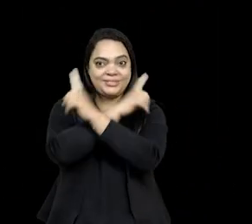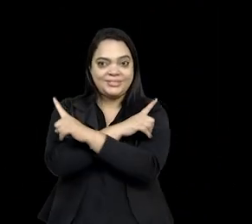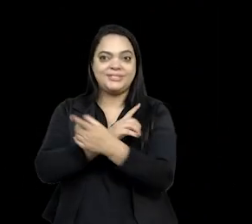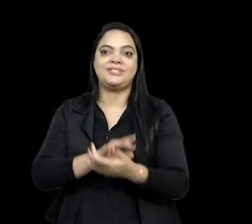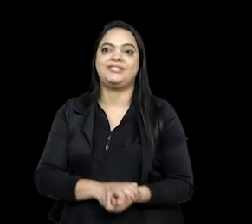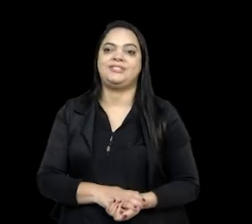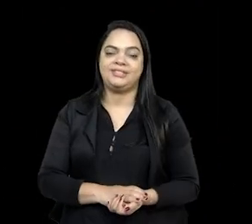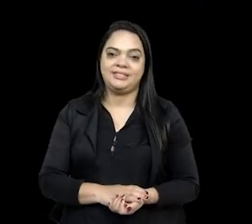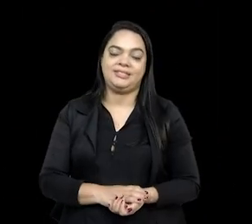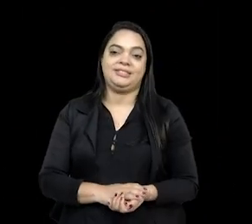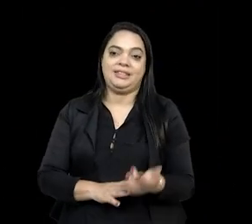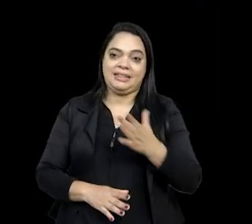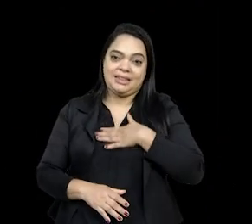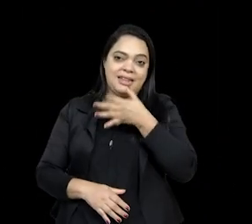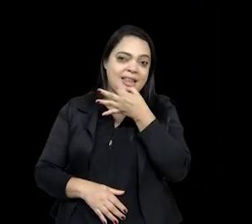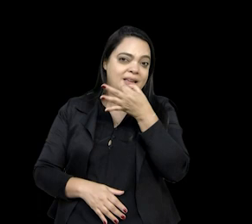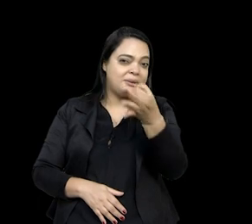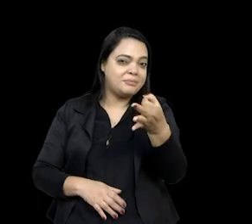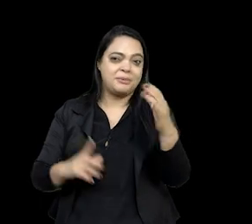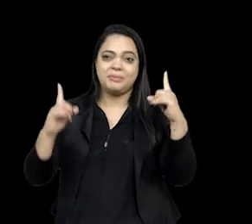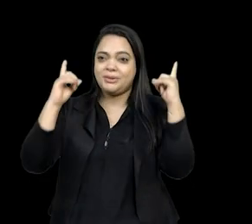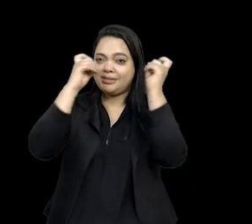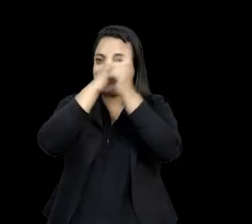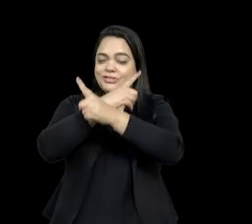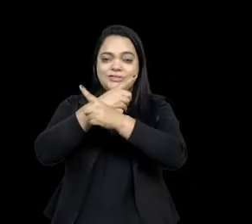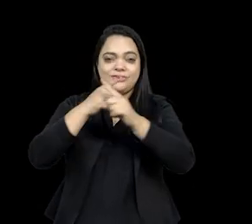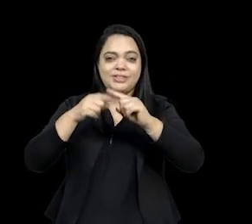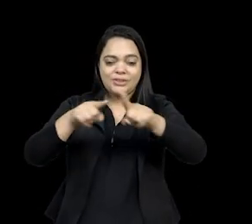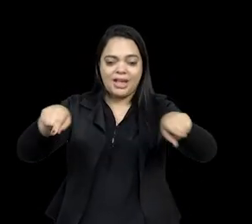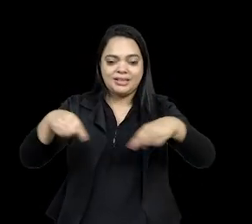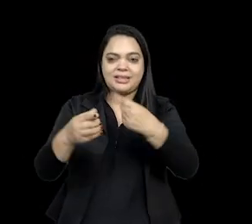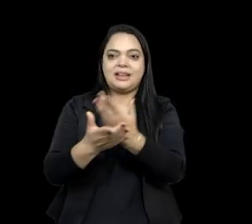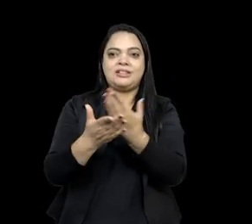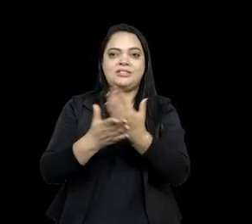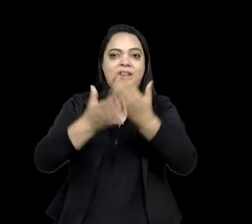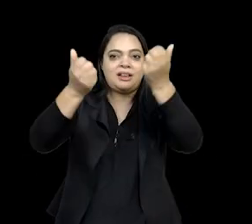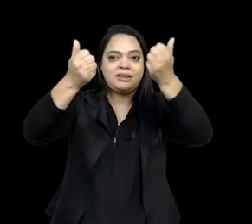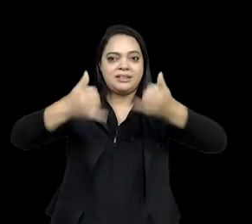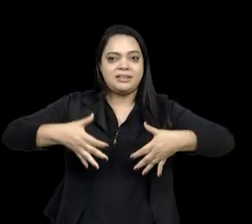agora cada vez está mais difícil tratar de alguns temas em sala de aula, né?